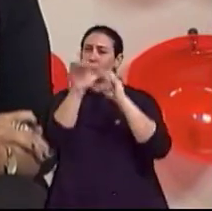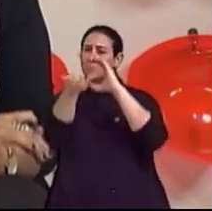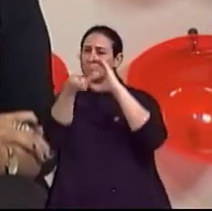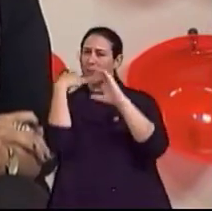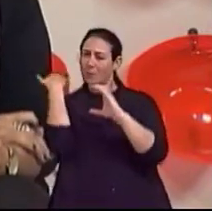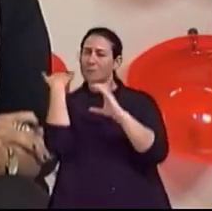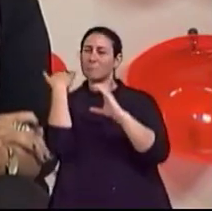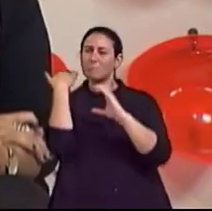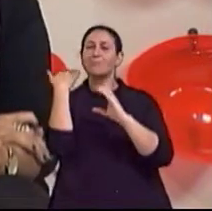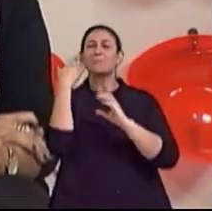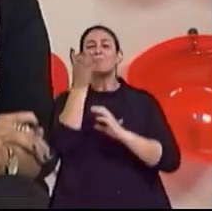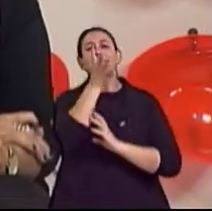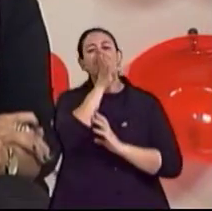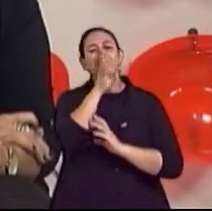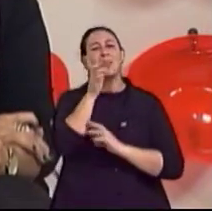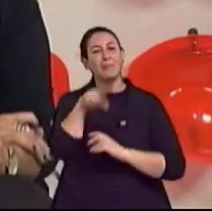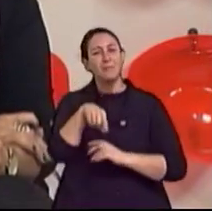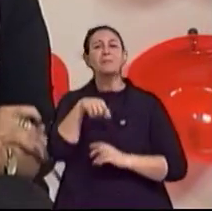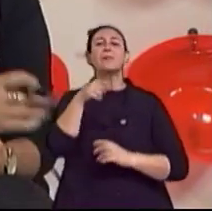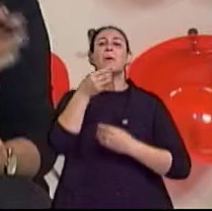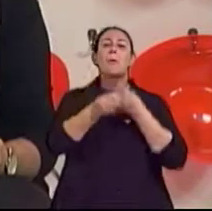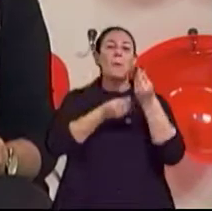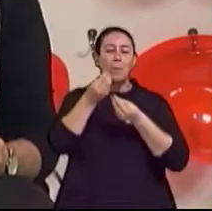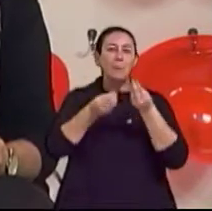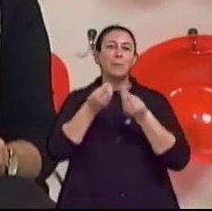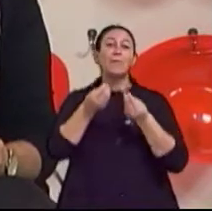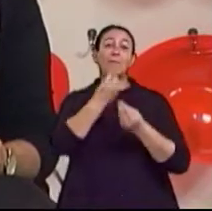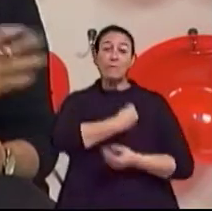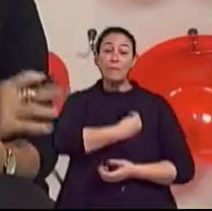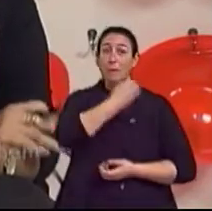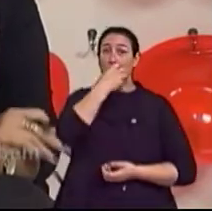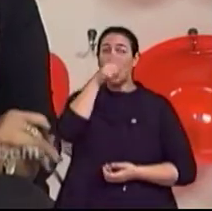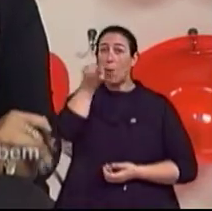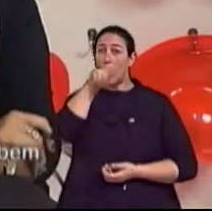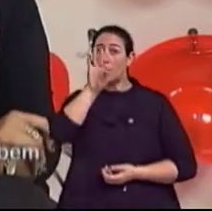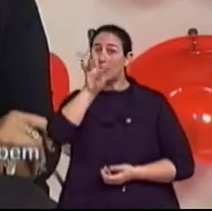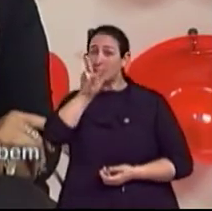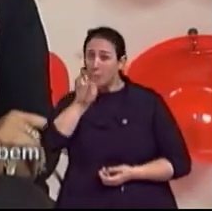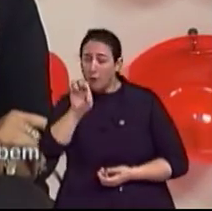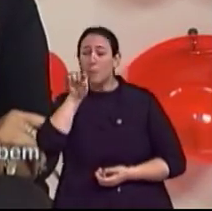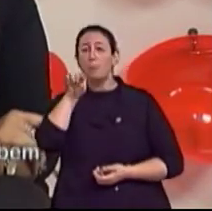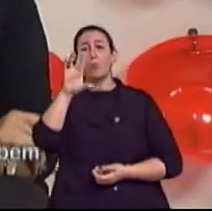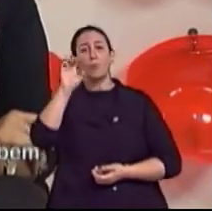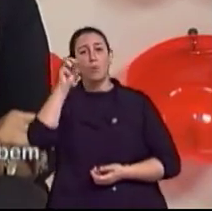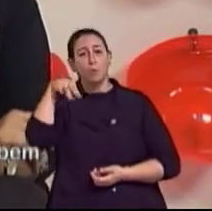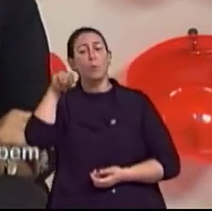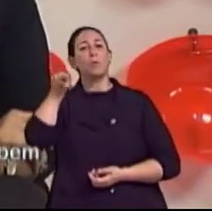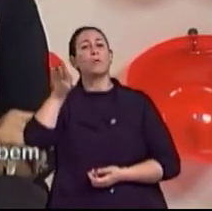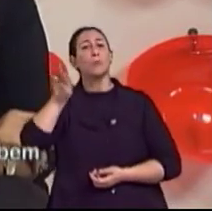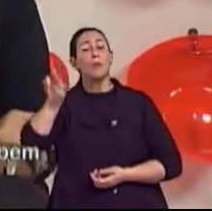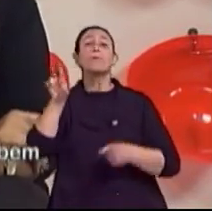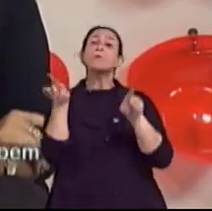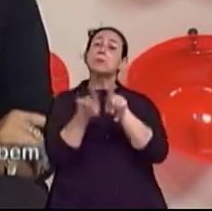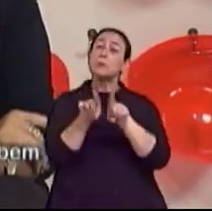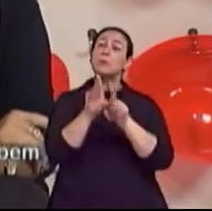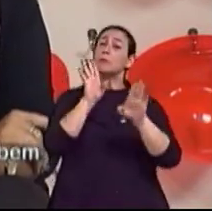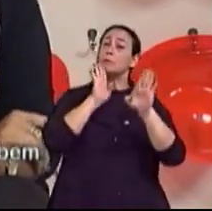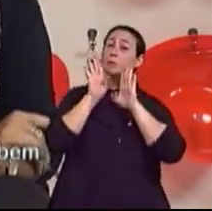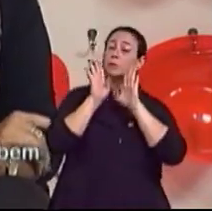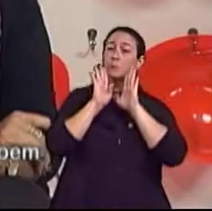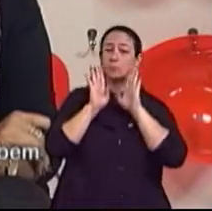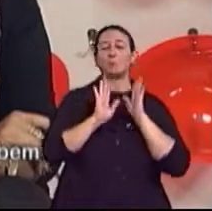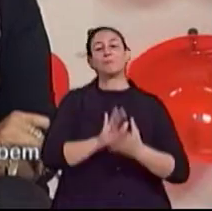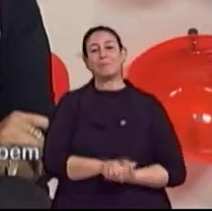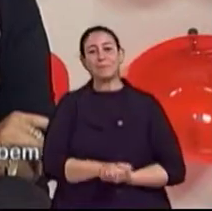.tv.com.br E também você pode nos encontrar no facebook.com.br Programa